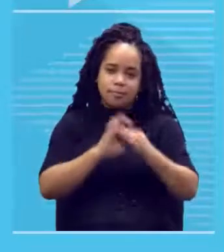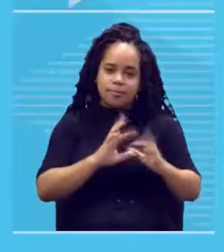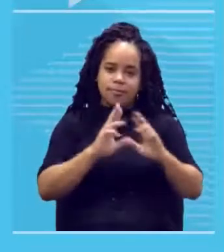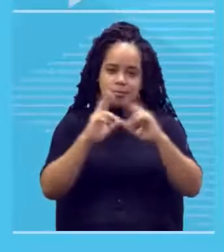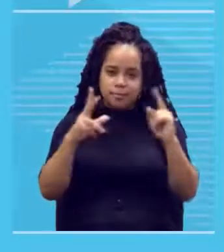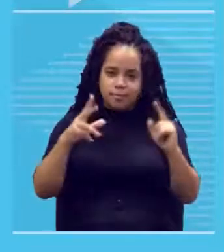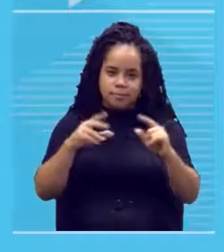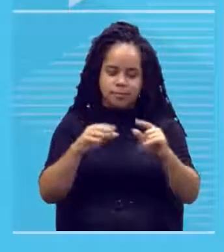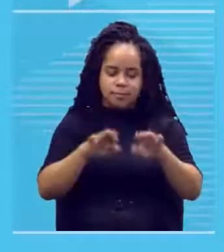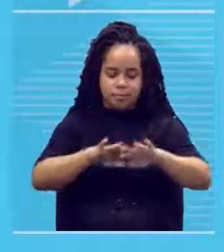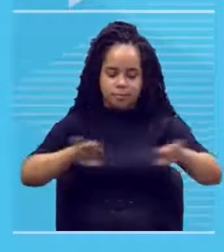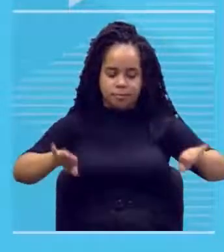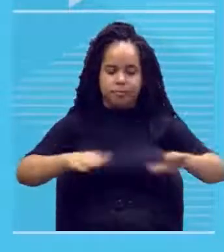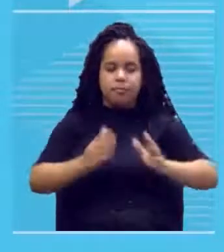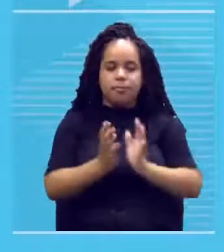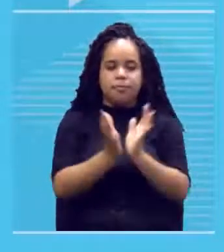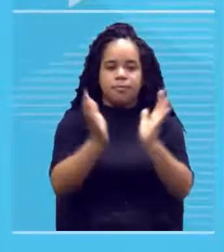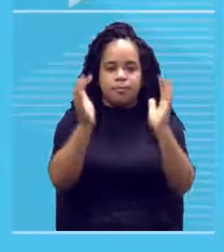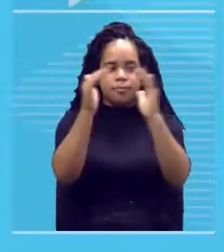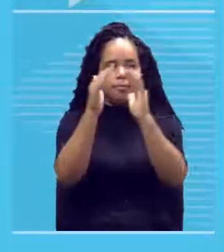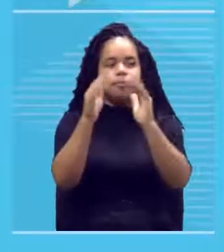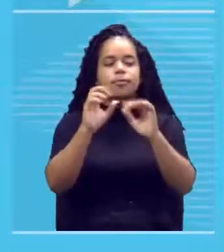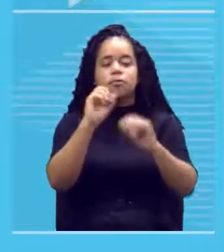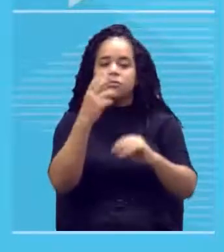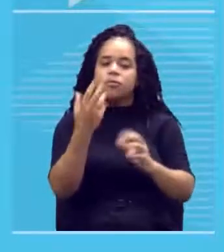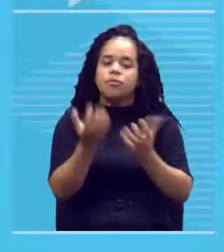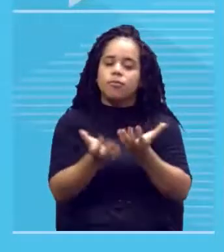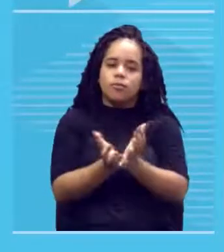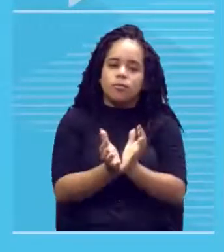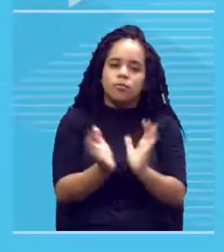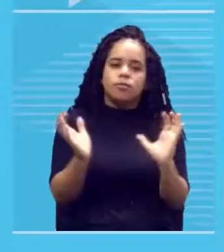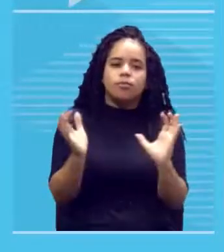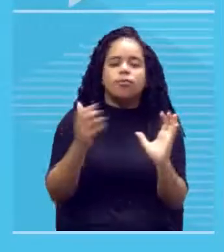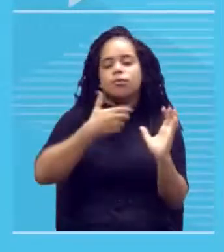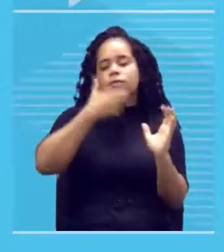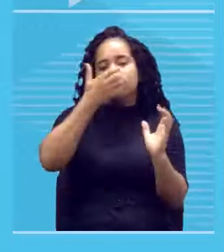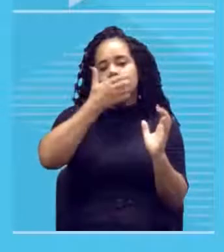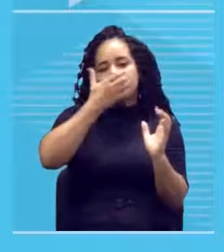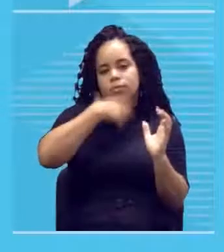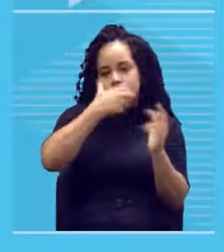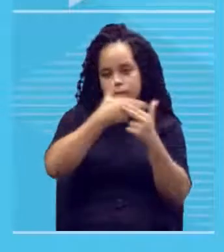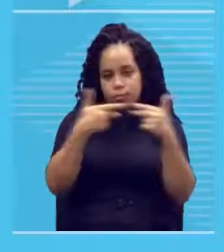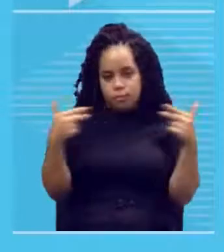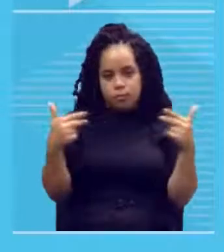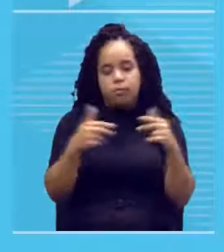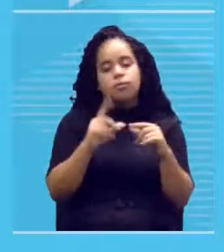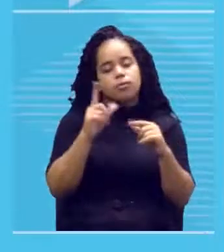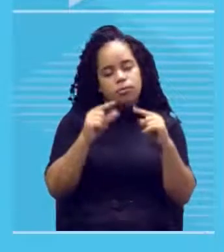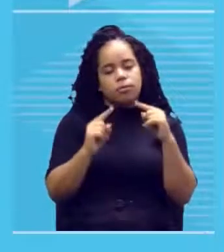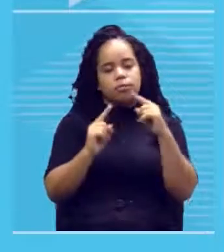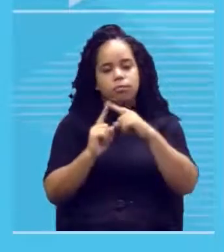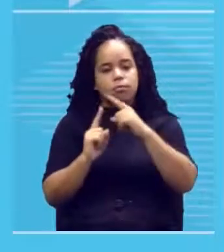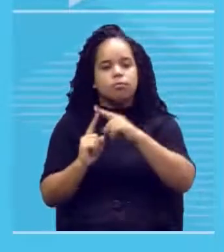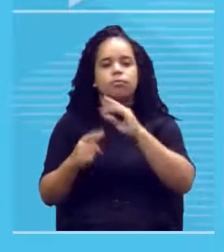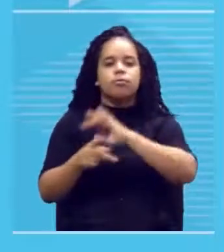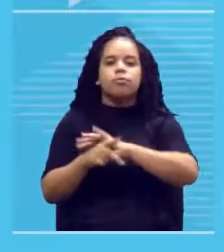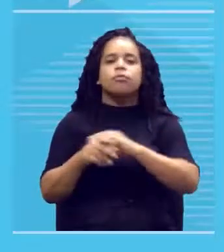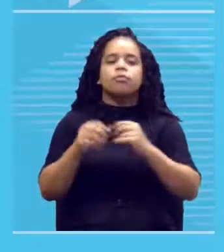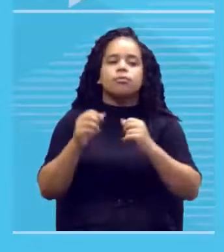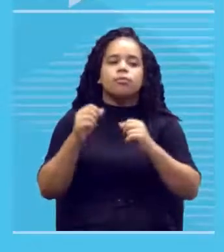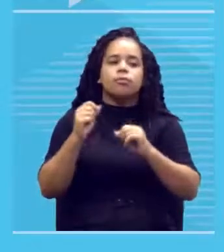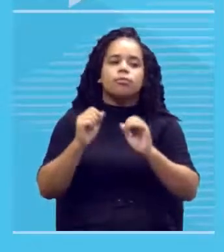ou uma cesta com frutas. Então, tudo isso a gente chama de natureza morta. Quando esses